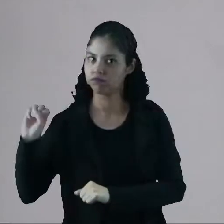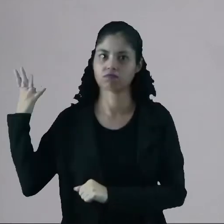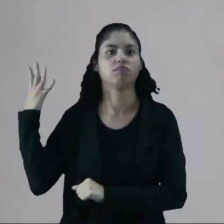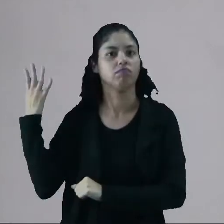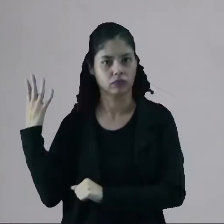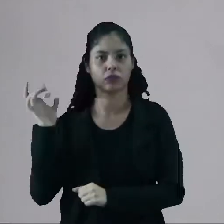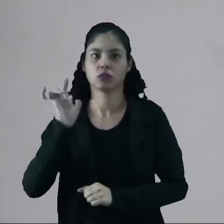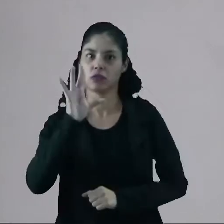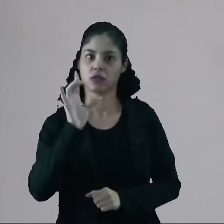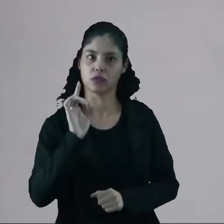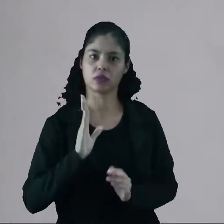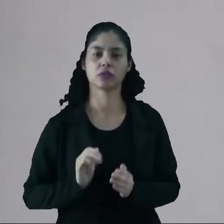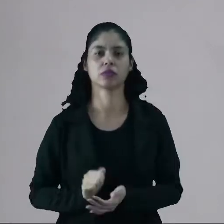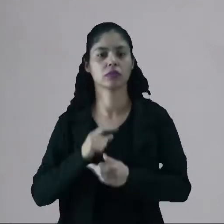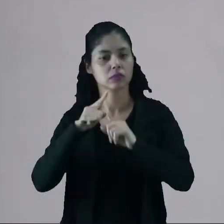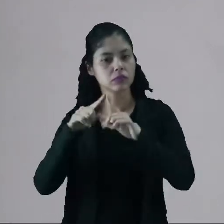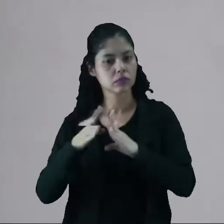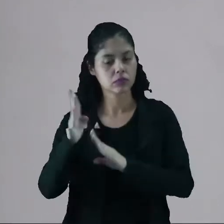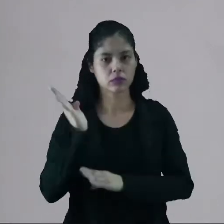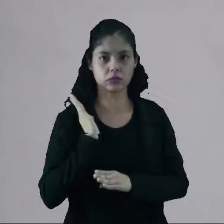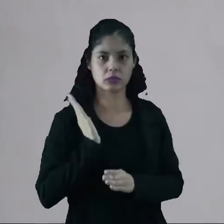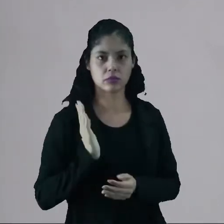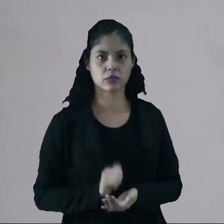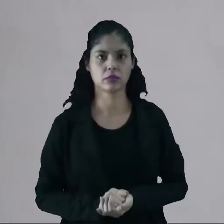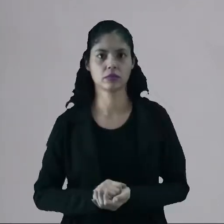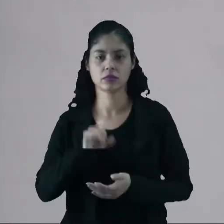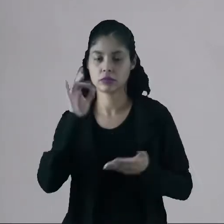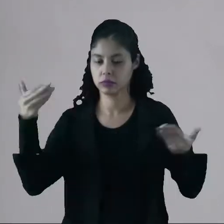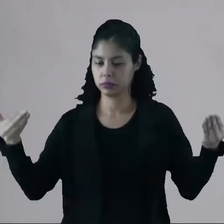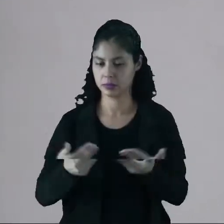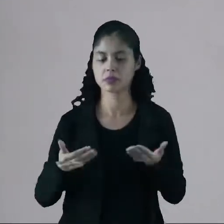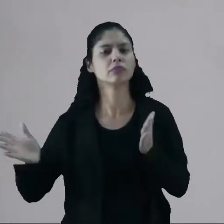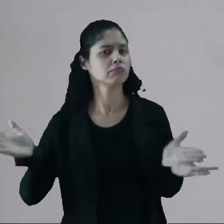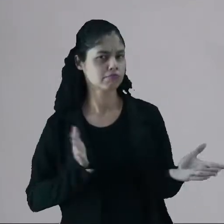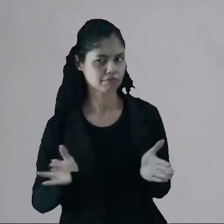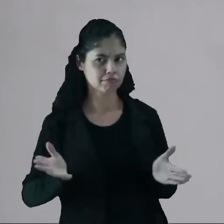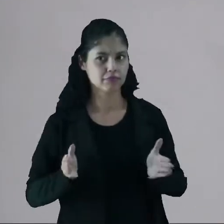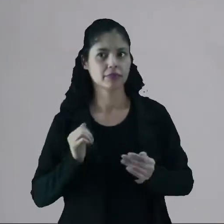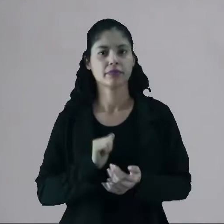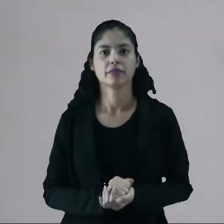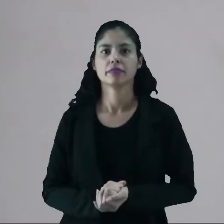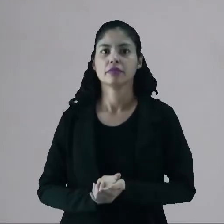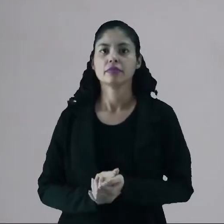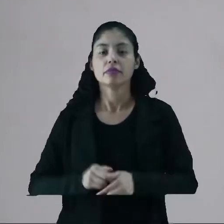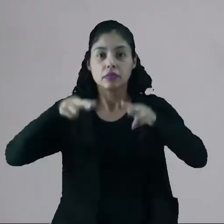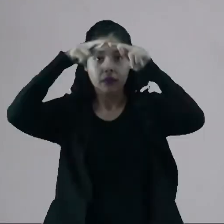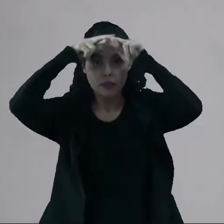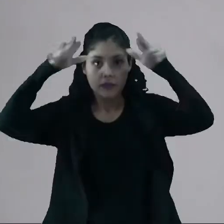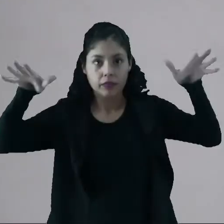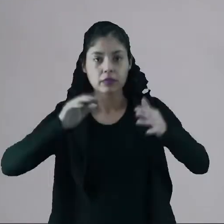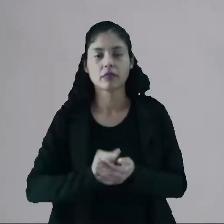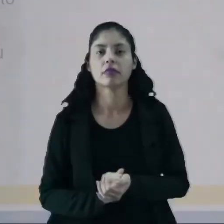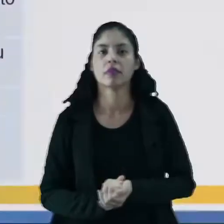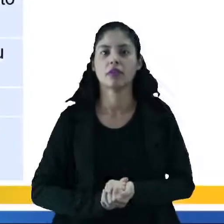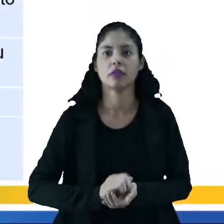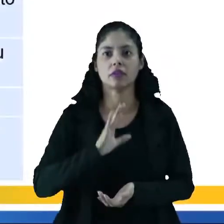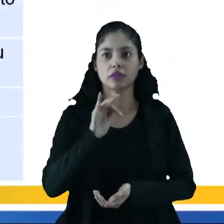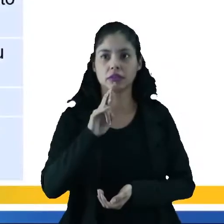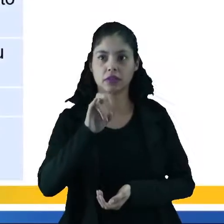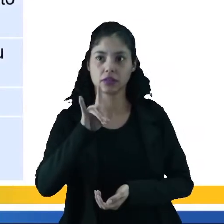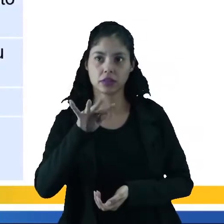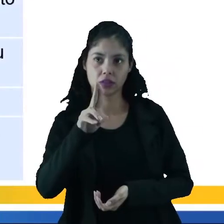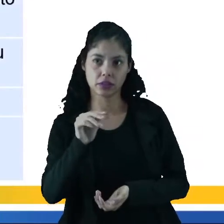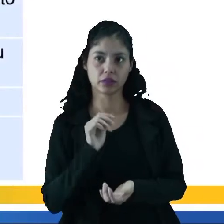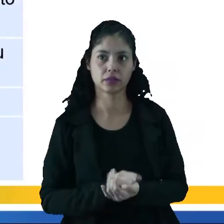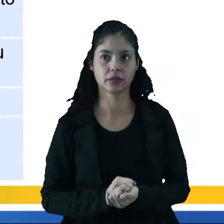era apenas dentro dos mosteiros, lembram-se? Agora não, agora é acessível. E o auge do Renascimento, que é o 5e Centro, vamos lá